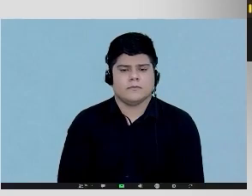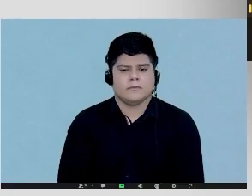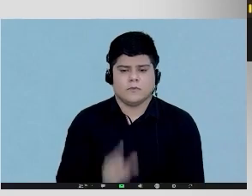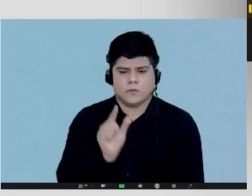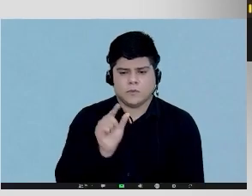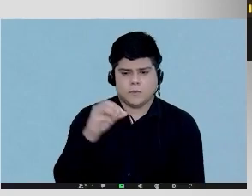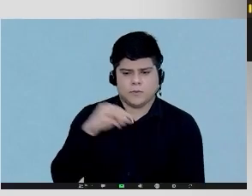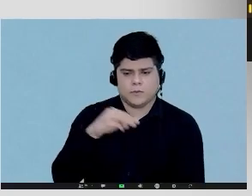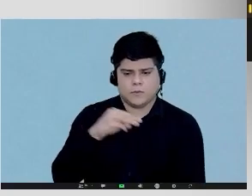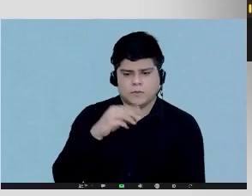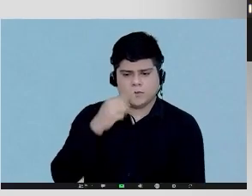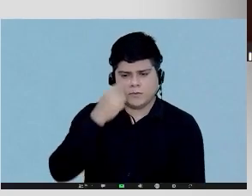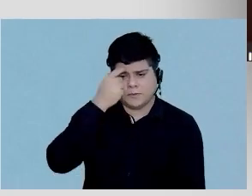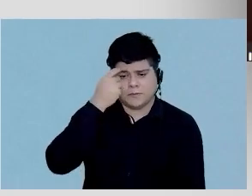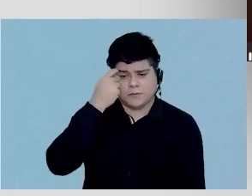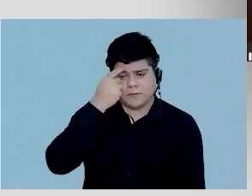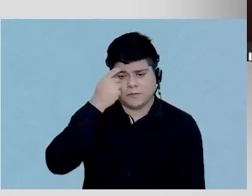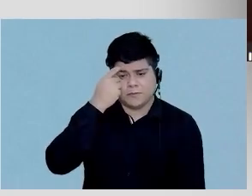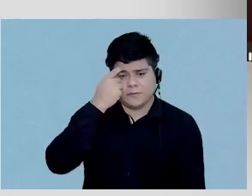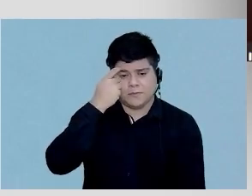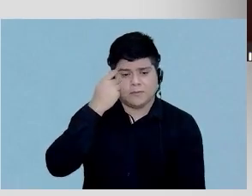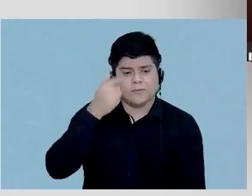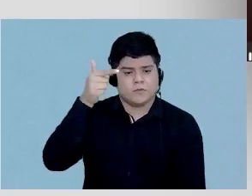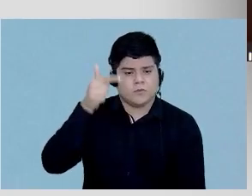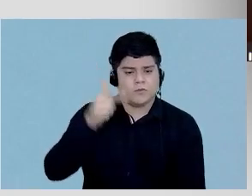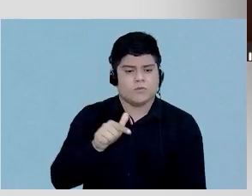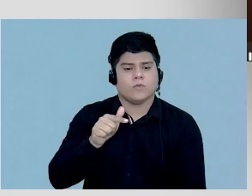recompartilhar mais uma vez.